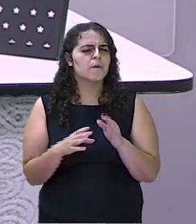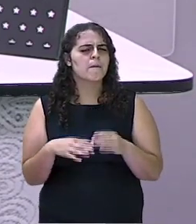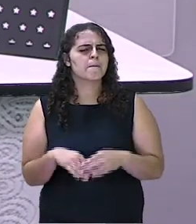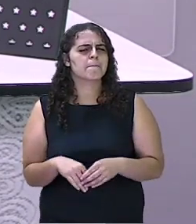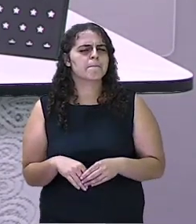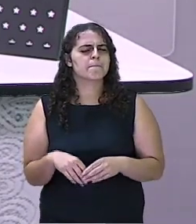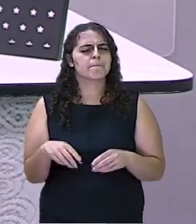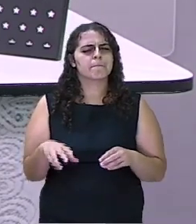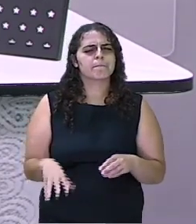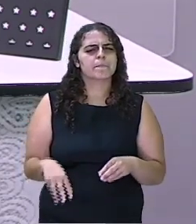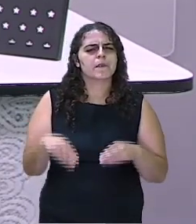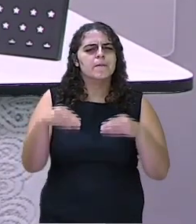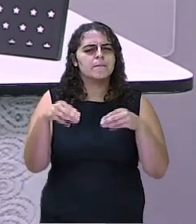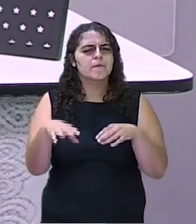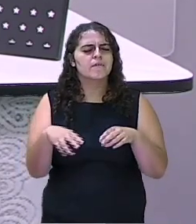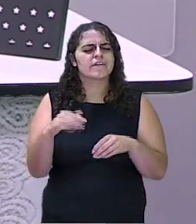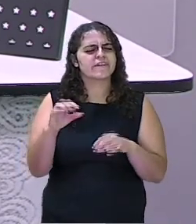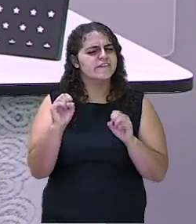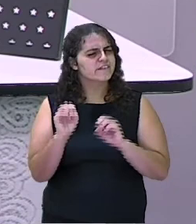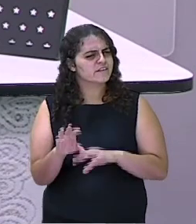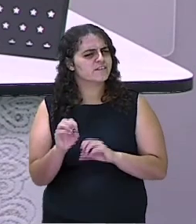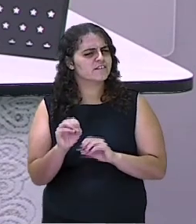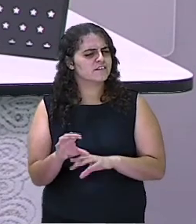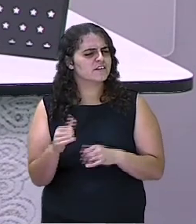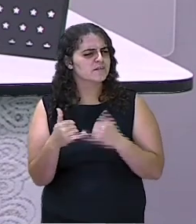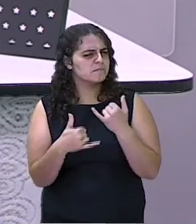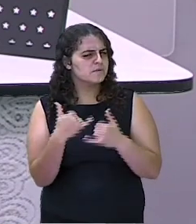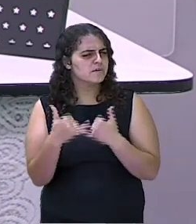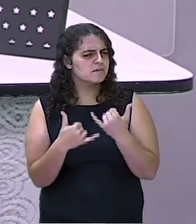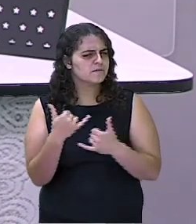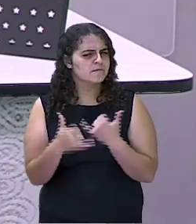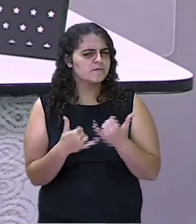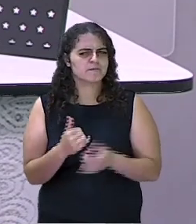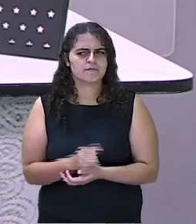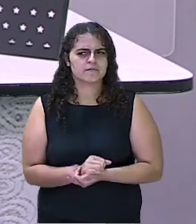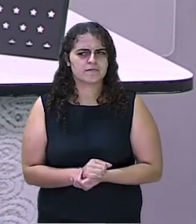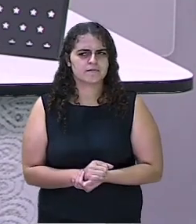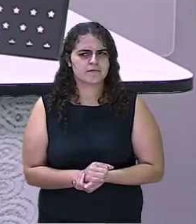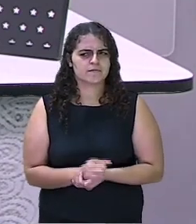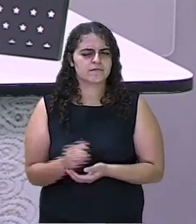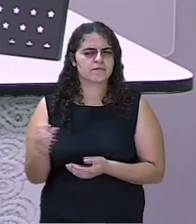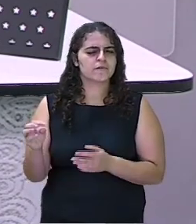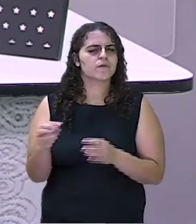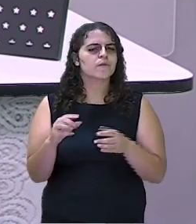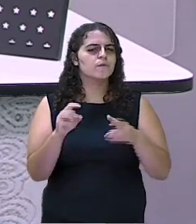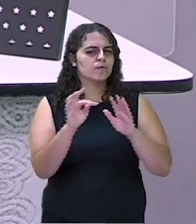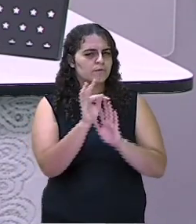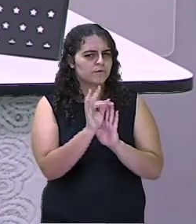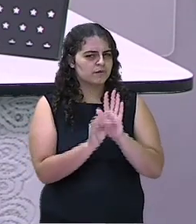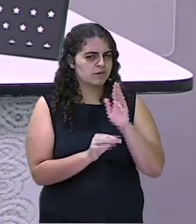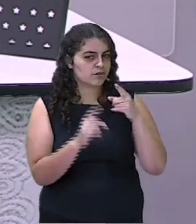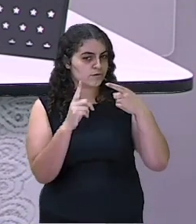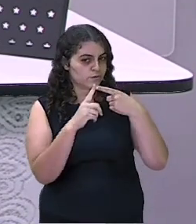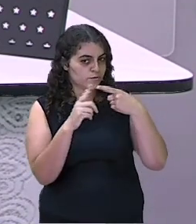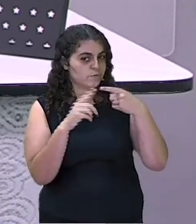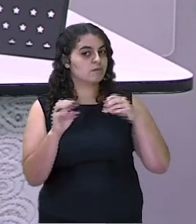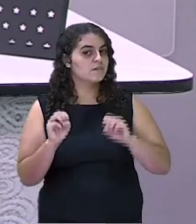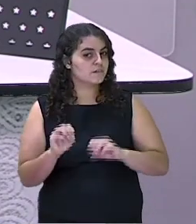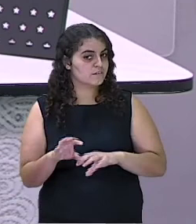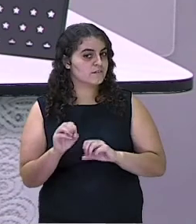de lata ensina como brincar? Ensinou. O texto pé de lata ensinou como brincar.